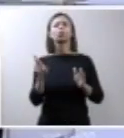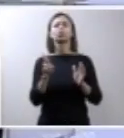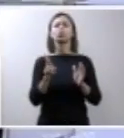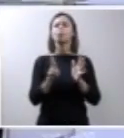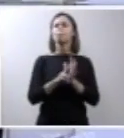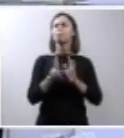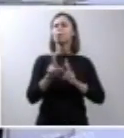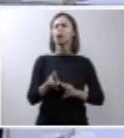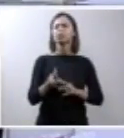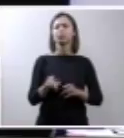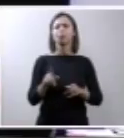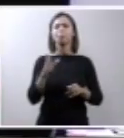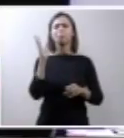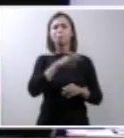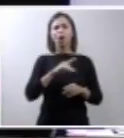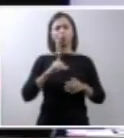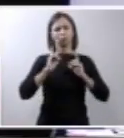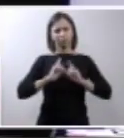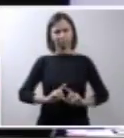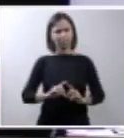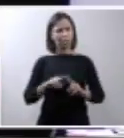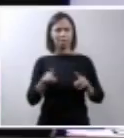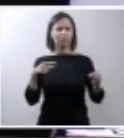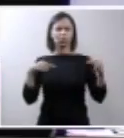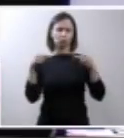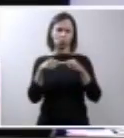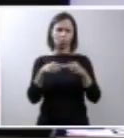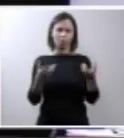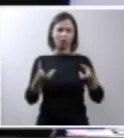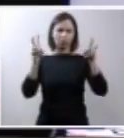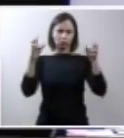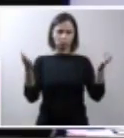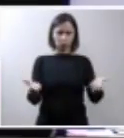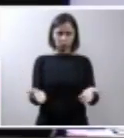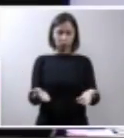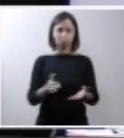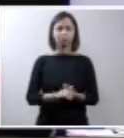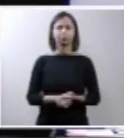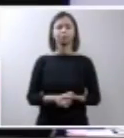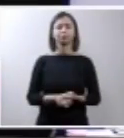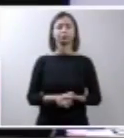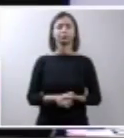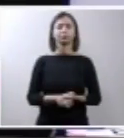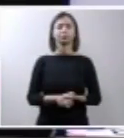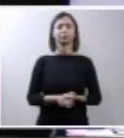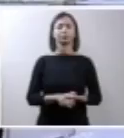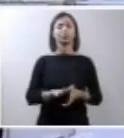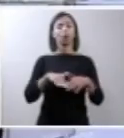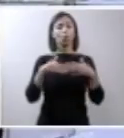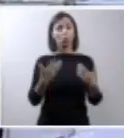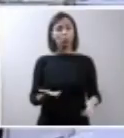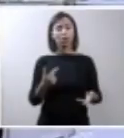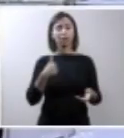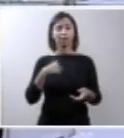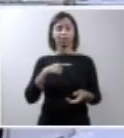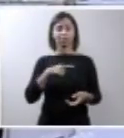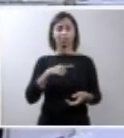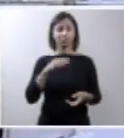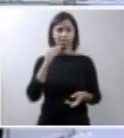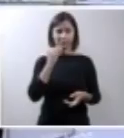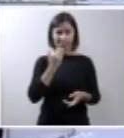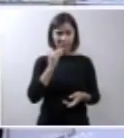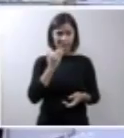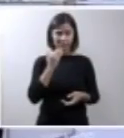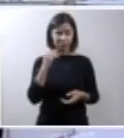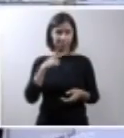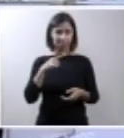que estão descritos aí e que também não entrarão na nossa objetividade hoje. Quando o defeito do fechamento